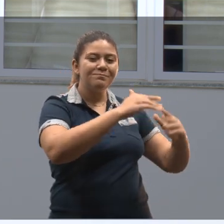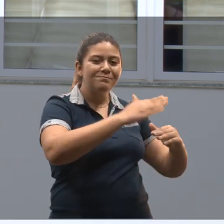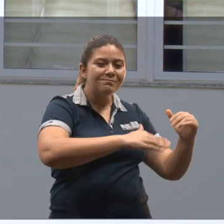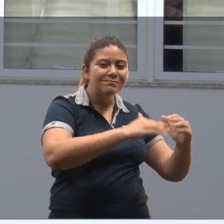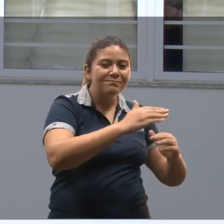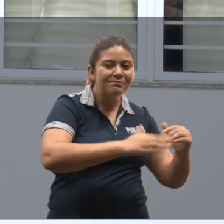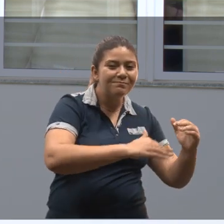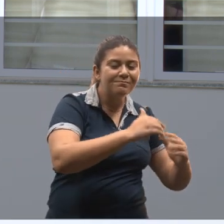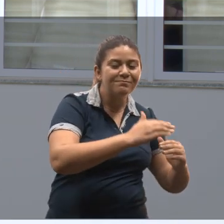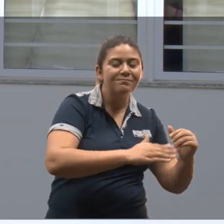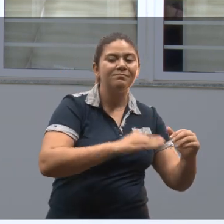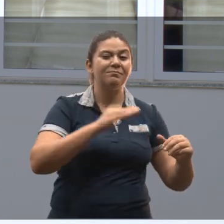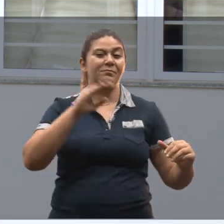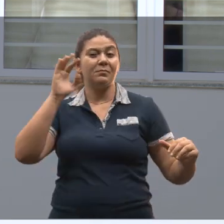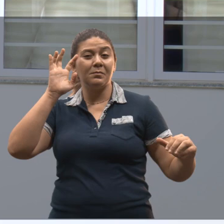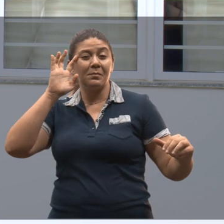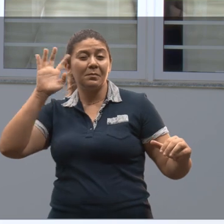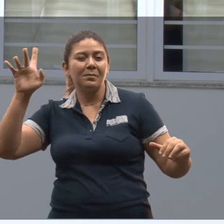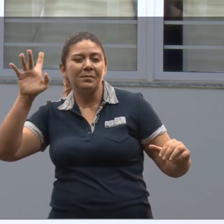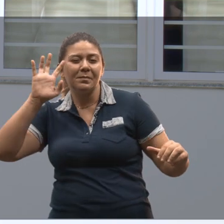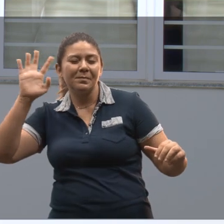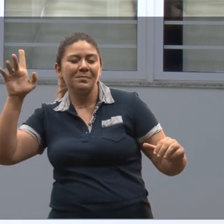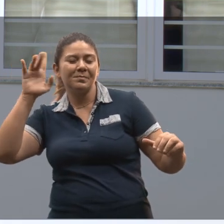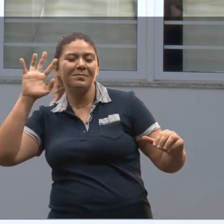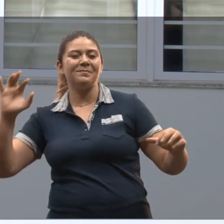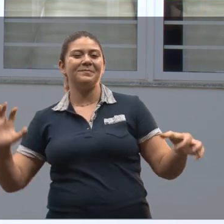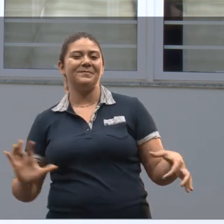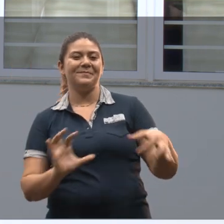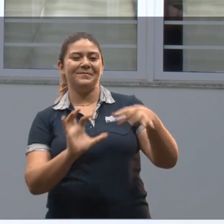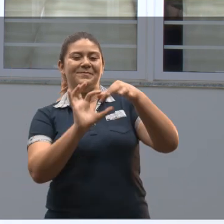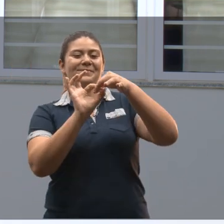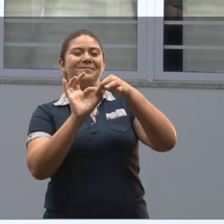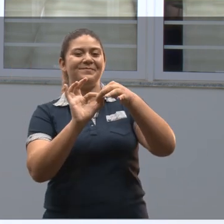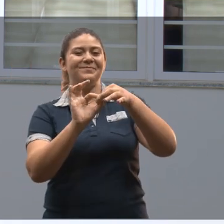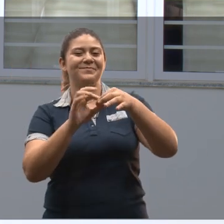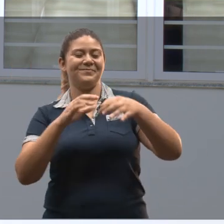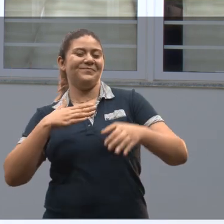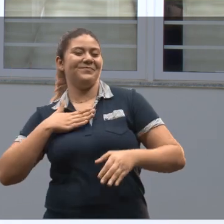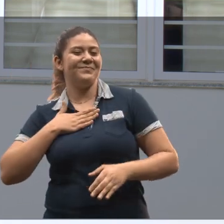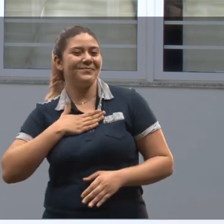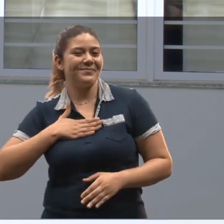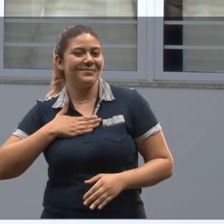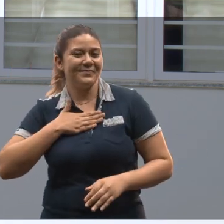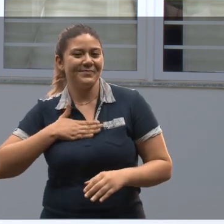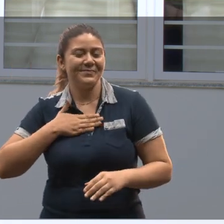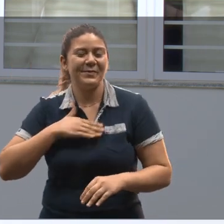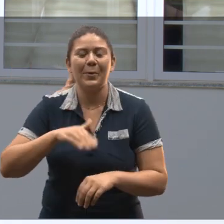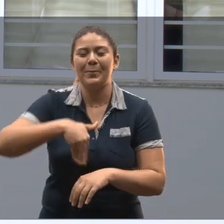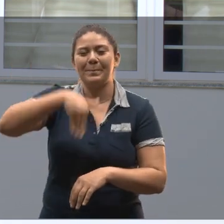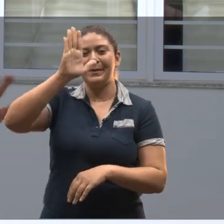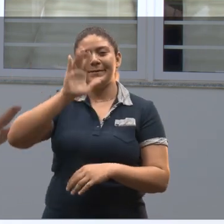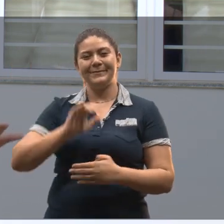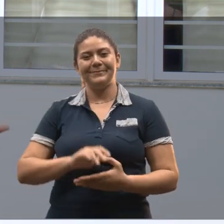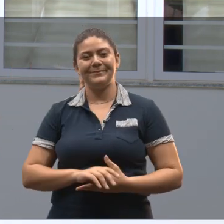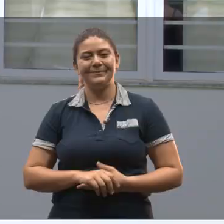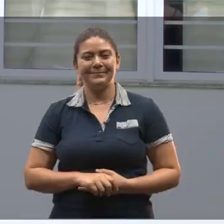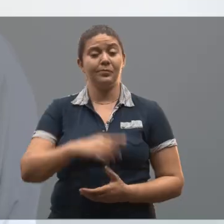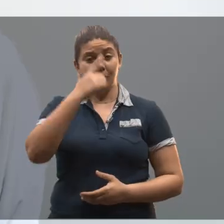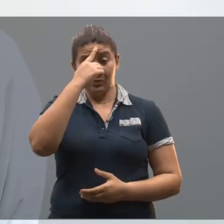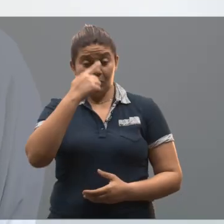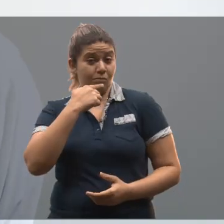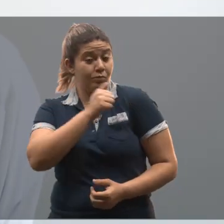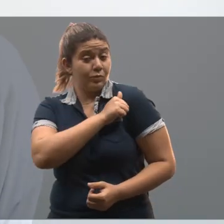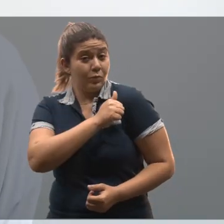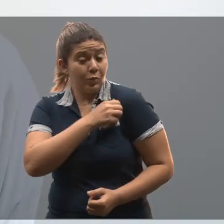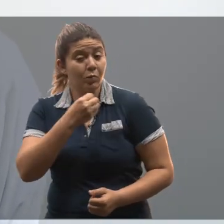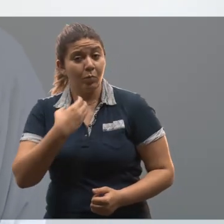laboratórios, na qual você vê na prática aquilo que você está vendo na teoria, para mim, isso é eu mais gosto.